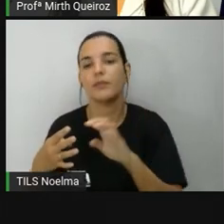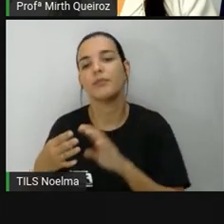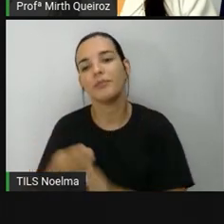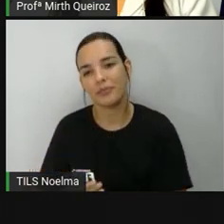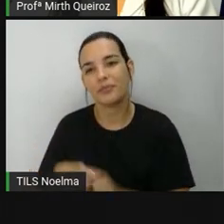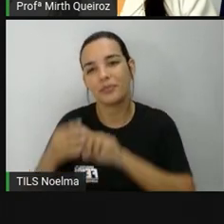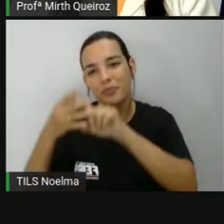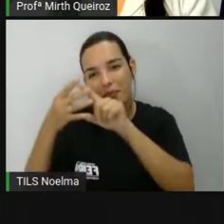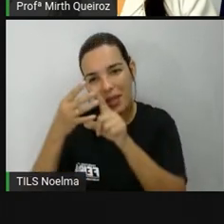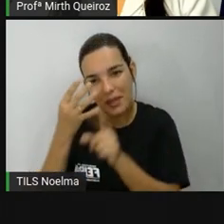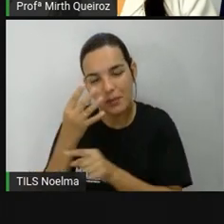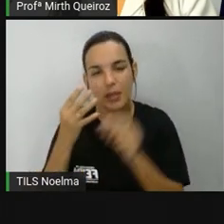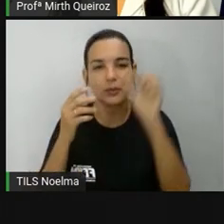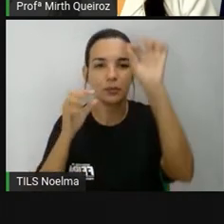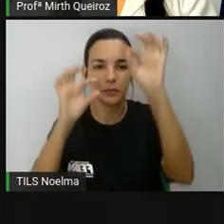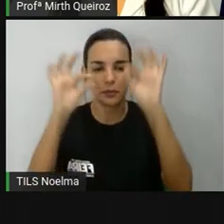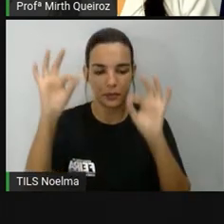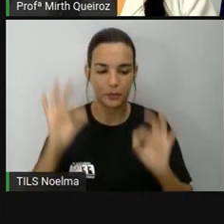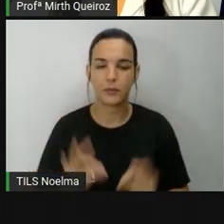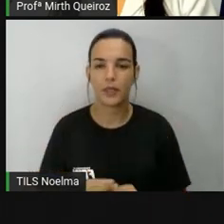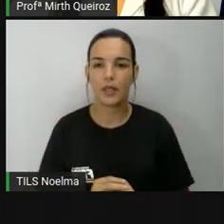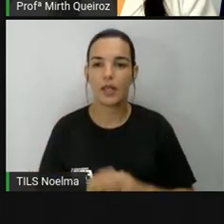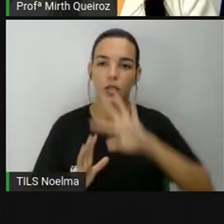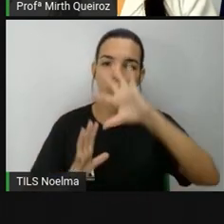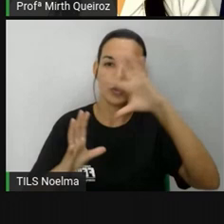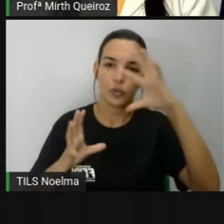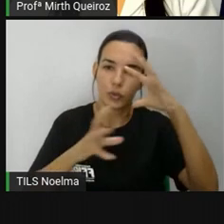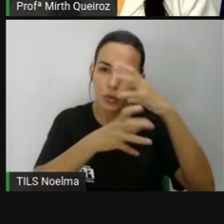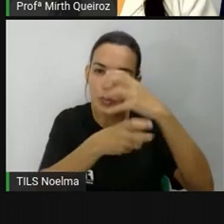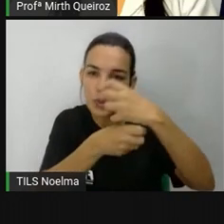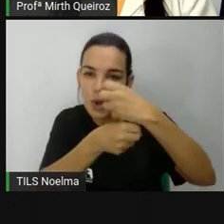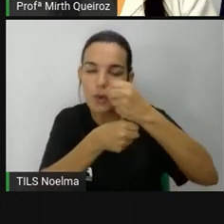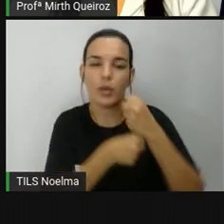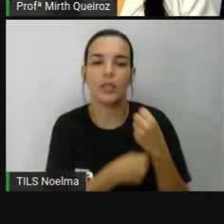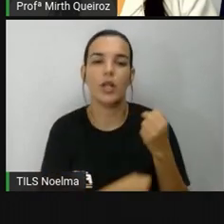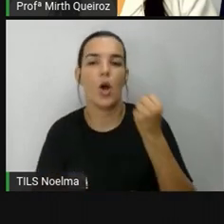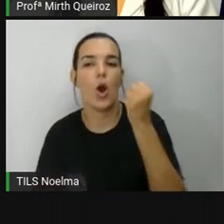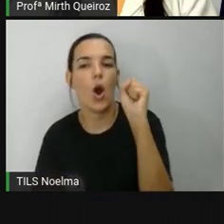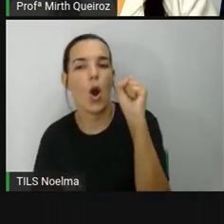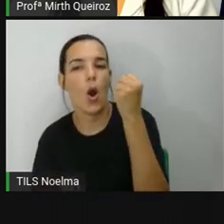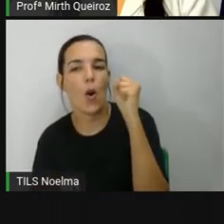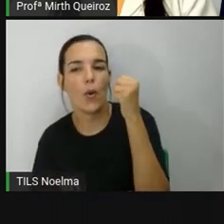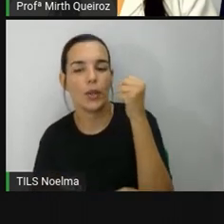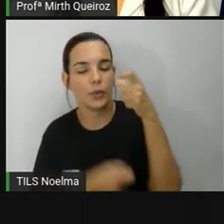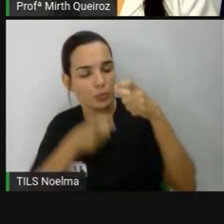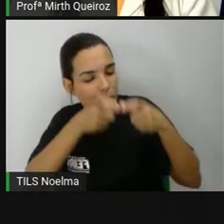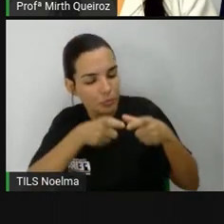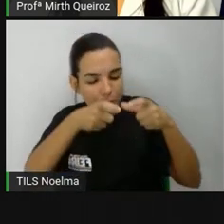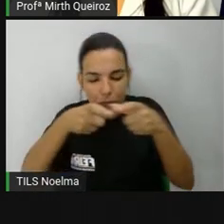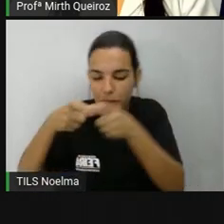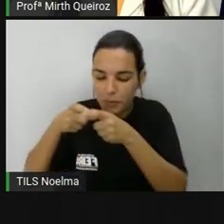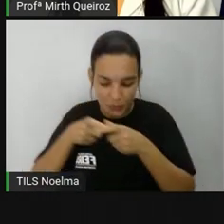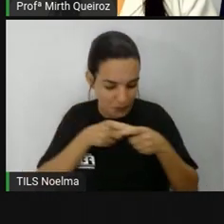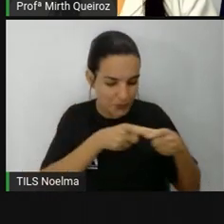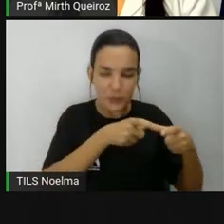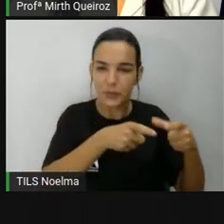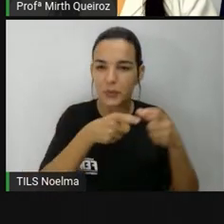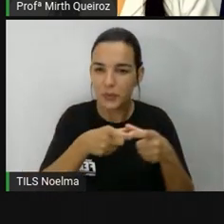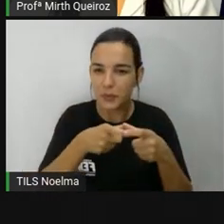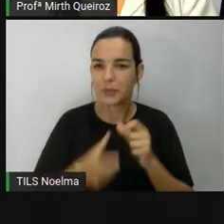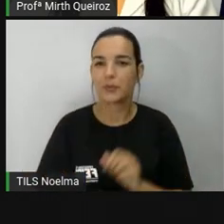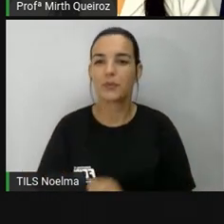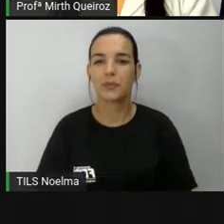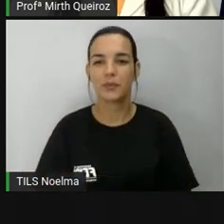sudeste, que fica entre sul e leste, e nordeste, que fica entre leste e